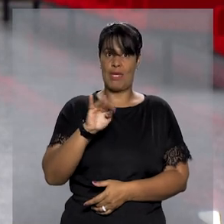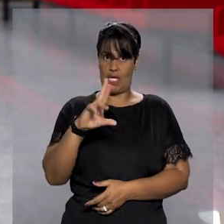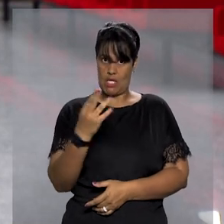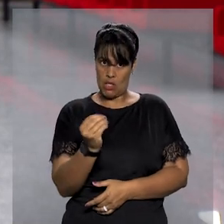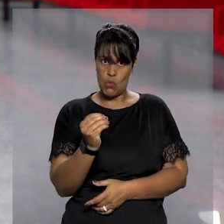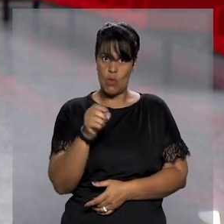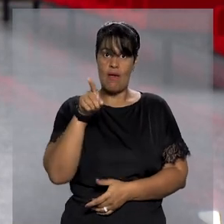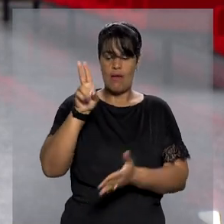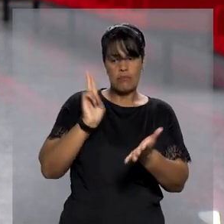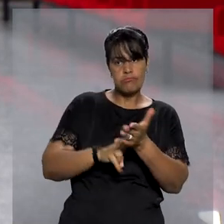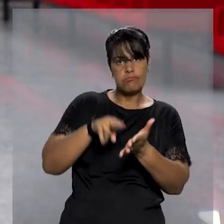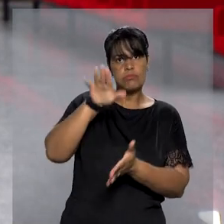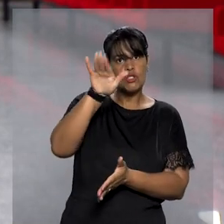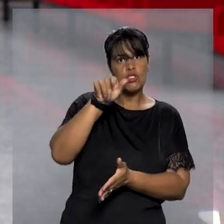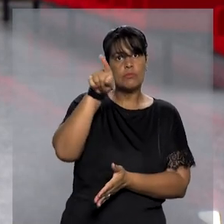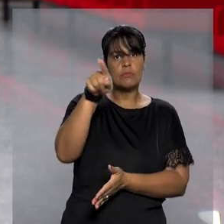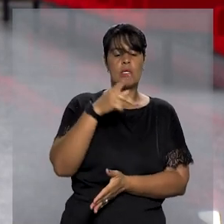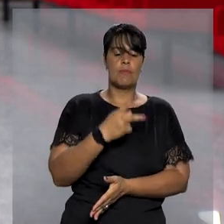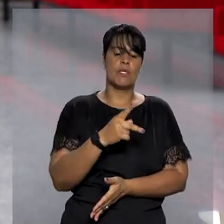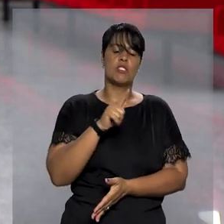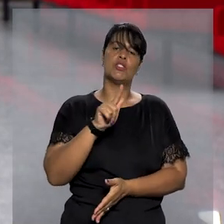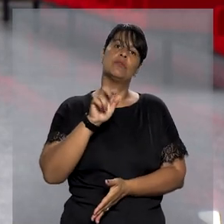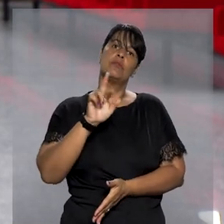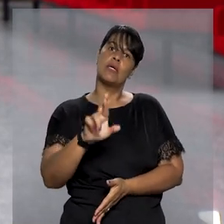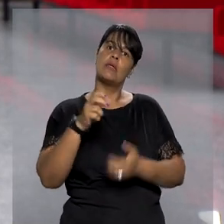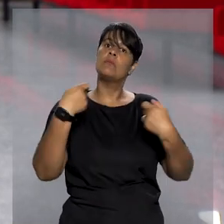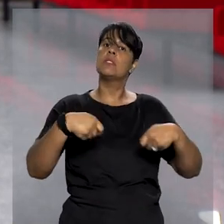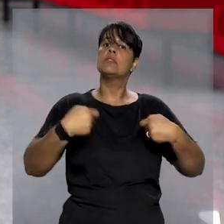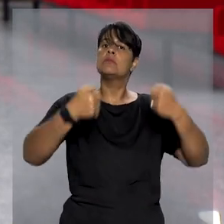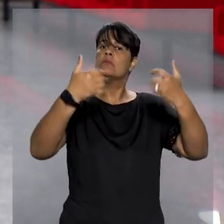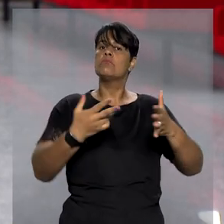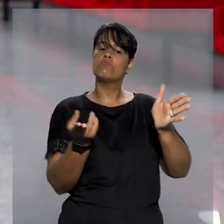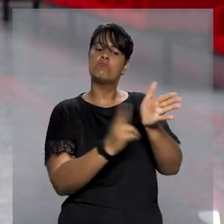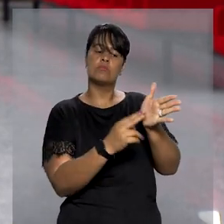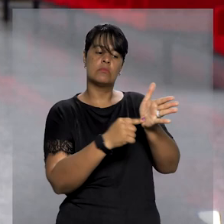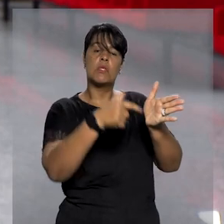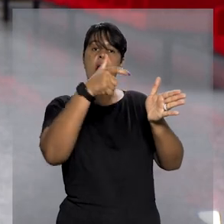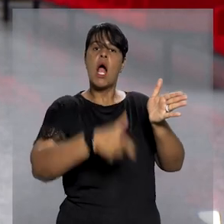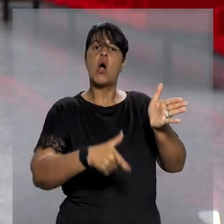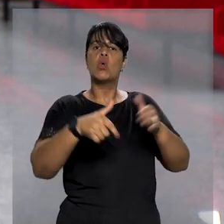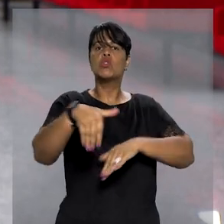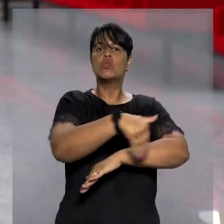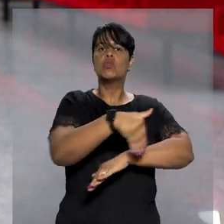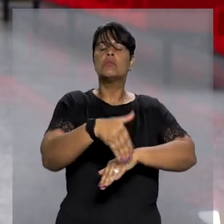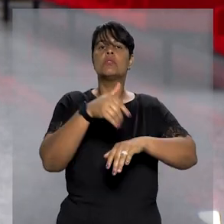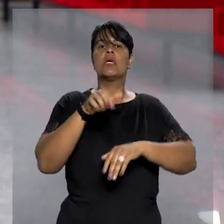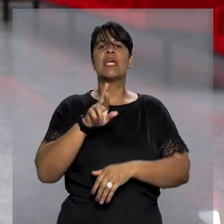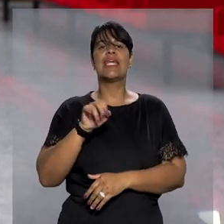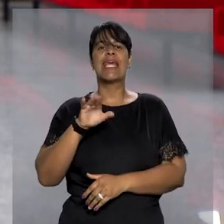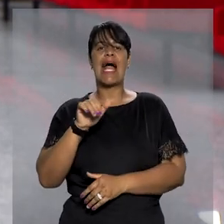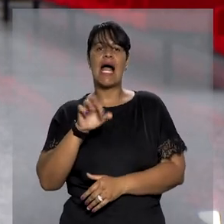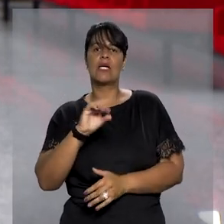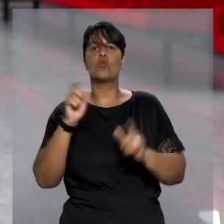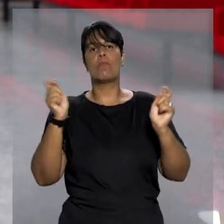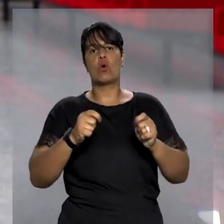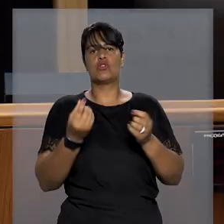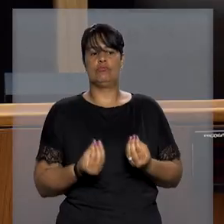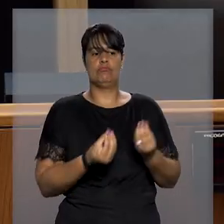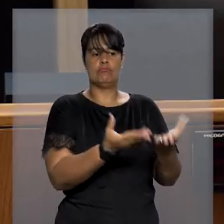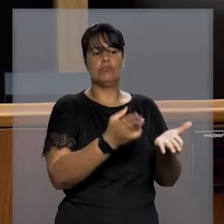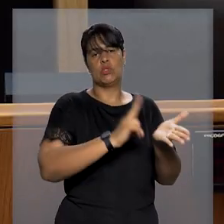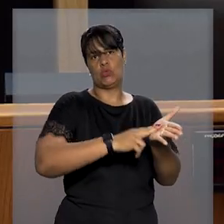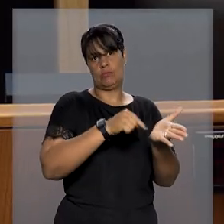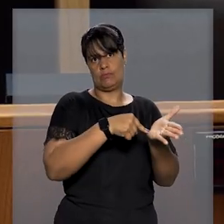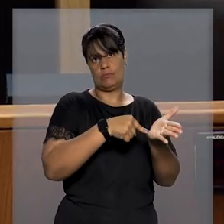Maria Tereza de Assis Moura intimou a Procuradoria-Geral da República para indicação de um endereço onde Ricardo Falco possa ser citado.